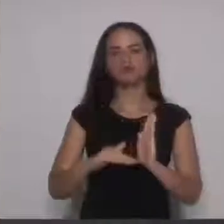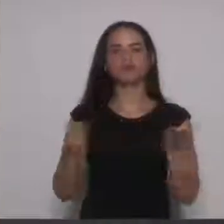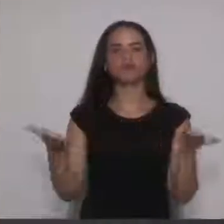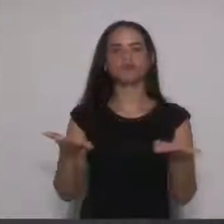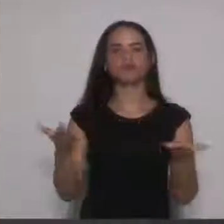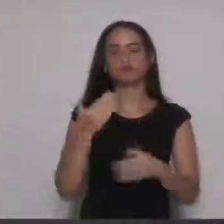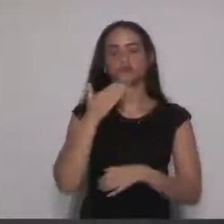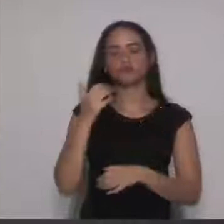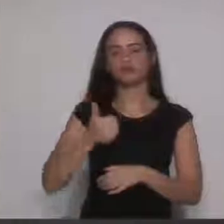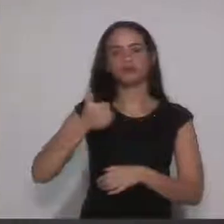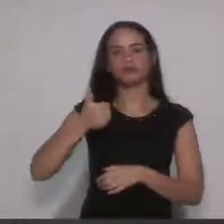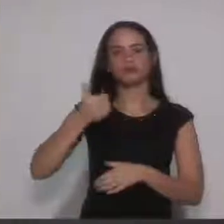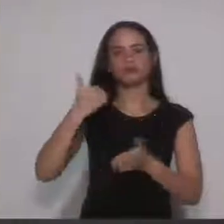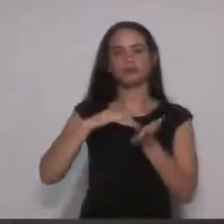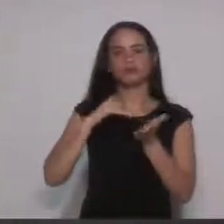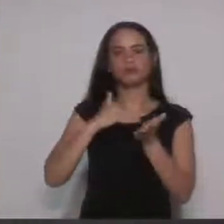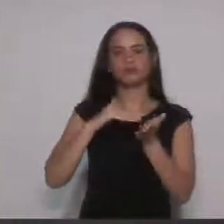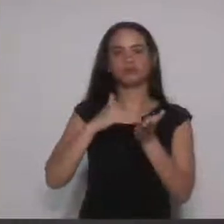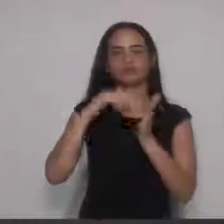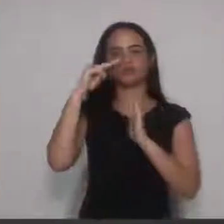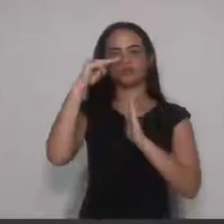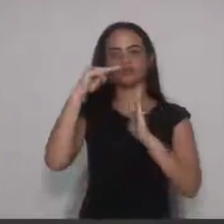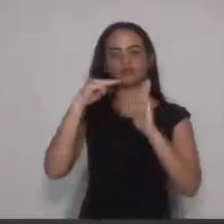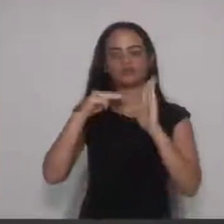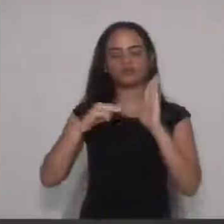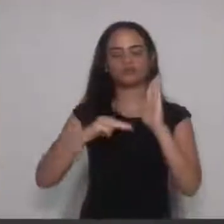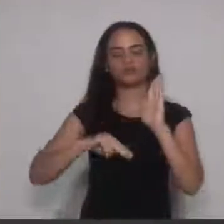ao primeiro secretário que proceda à leitura da pauta.